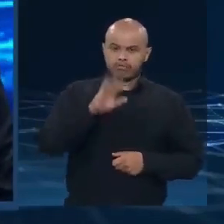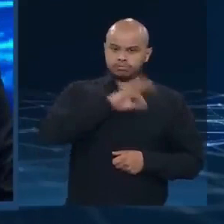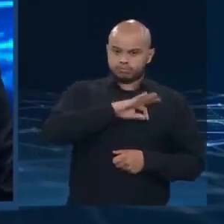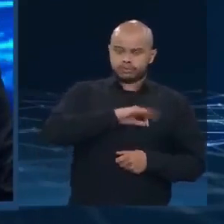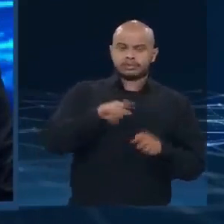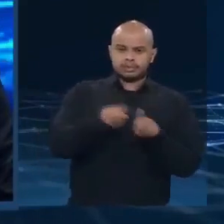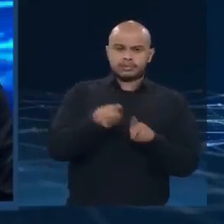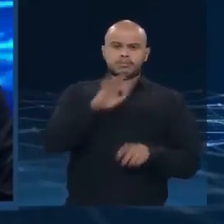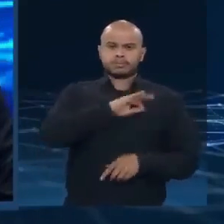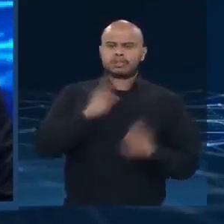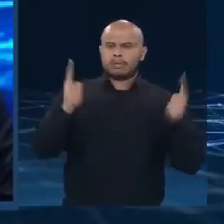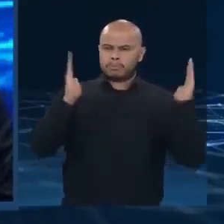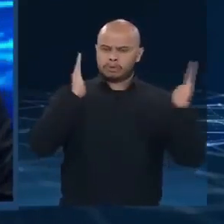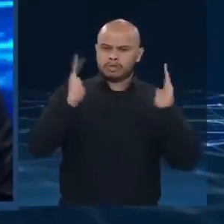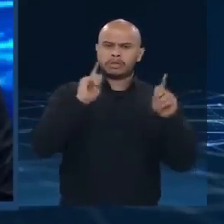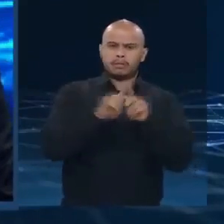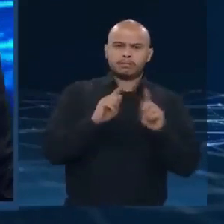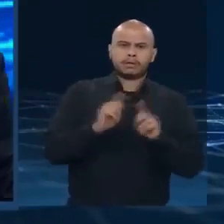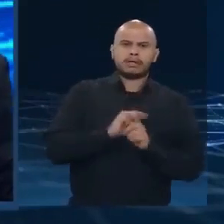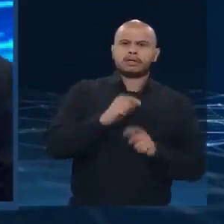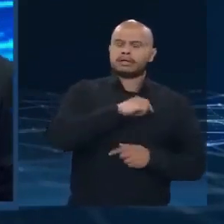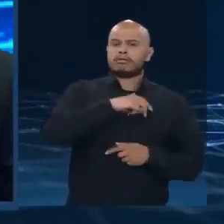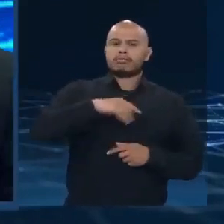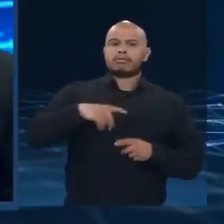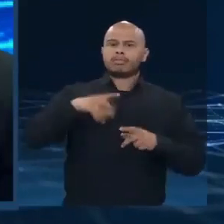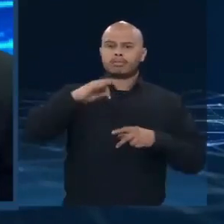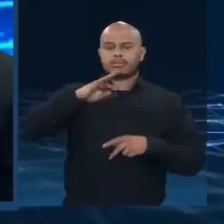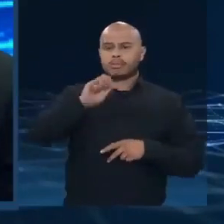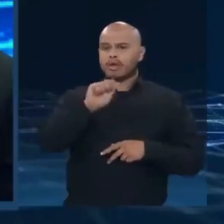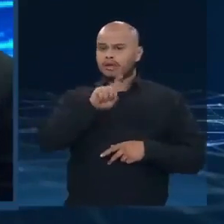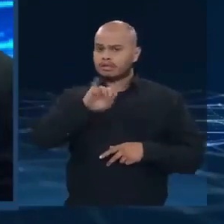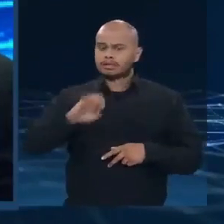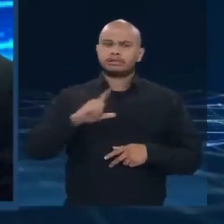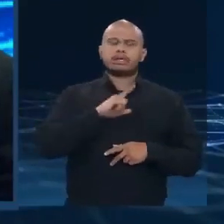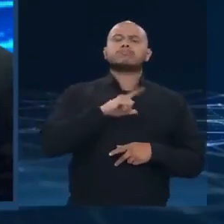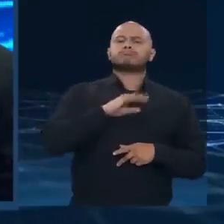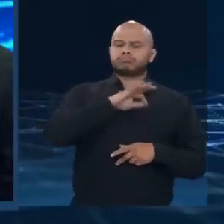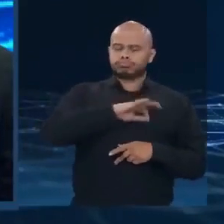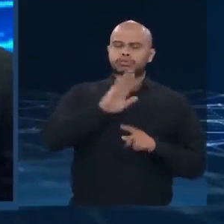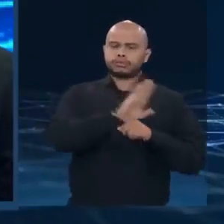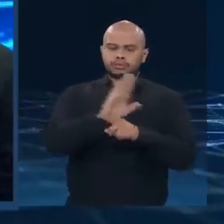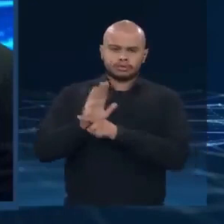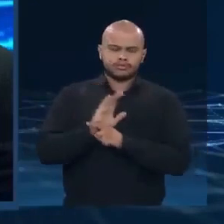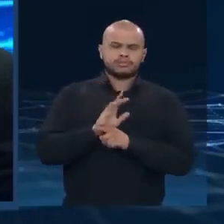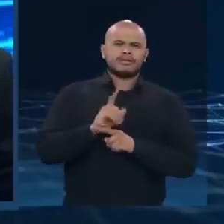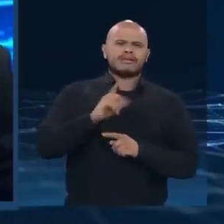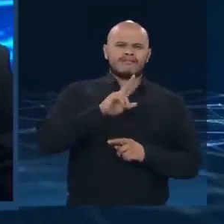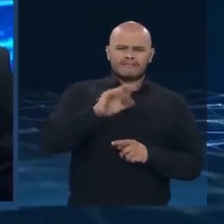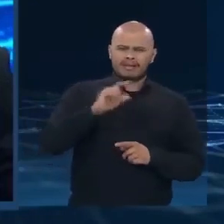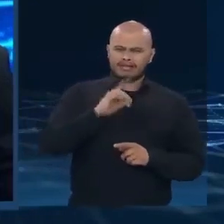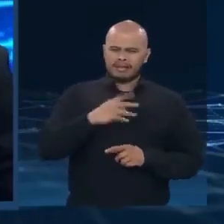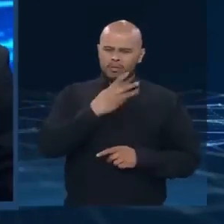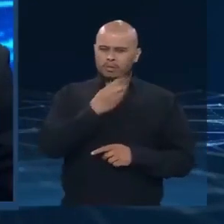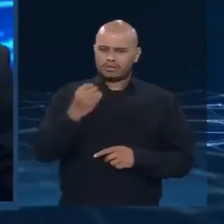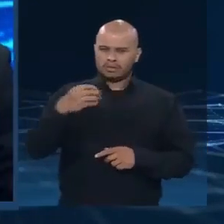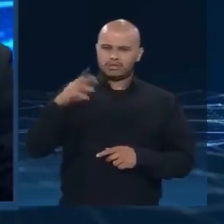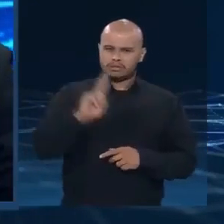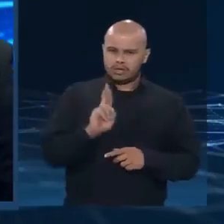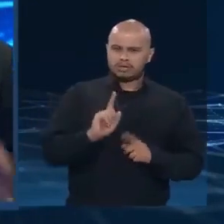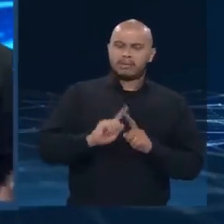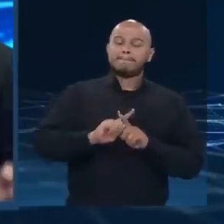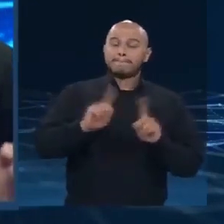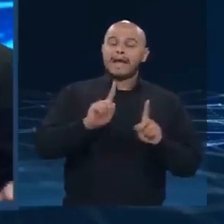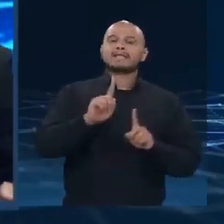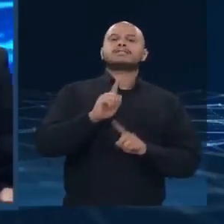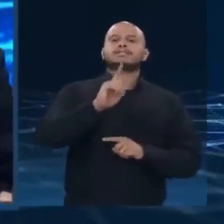caminhoneiro e também auxílio taxista. No ano que vem o orçamento prevê R 400, porém, o presidente Bolsonaro e o ex-presidente já disseram que